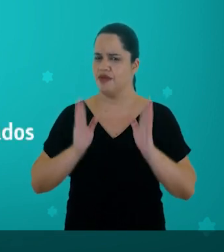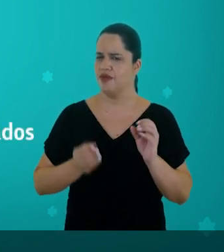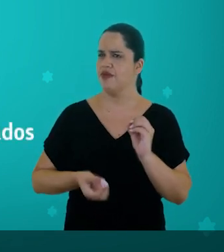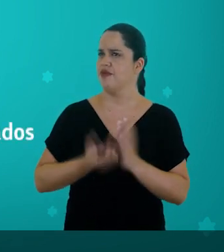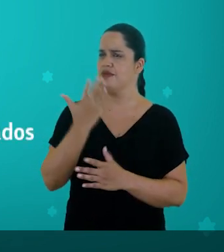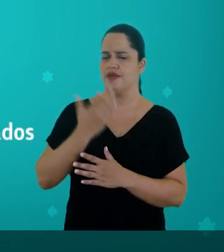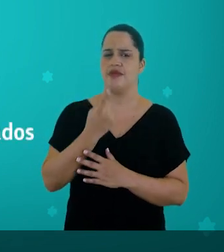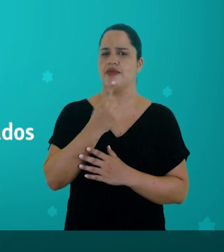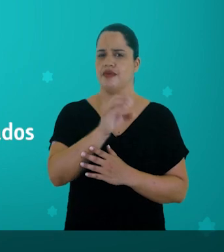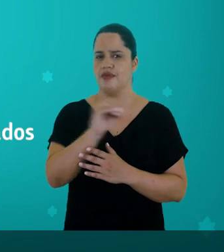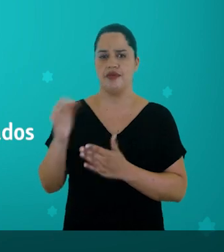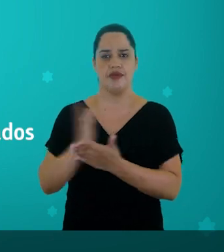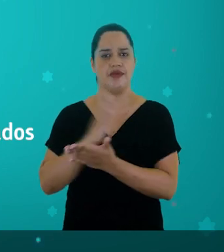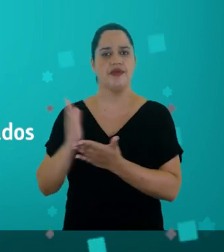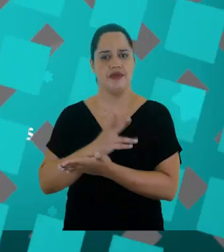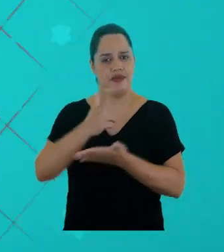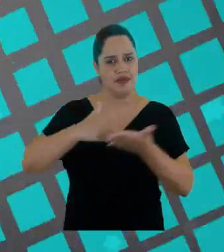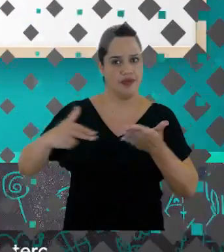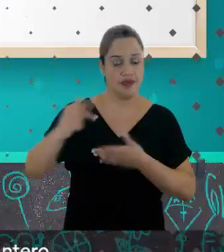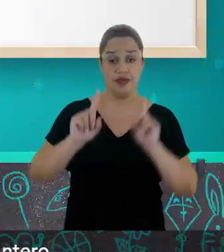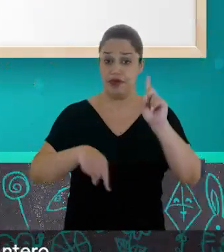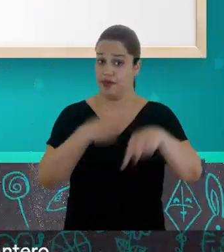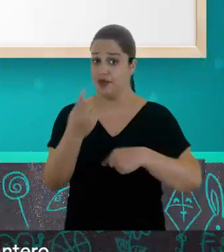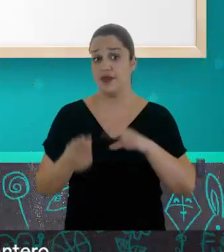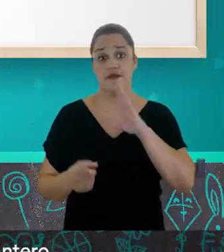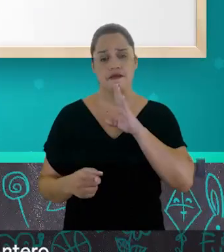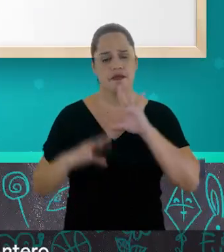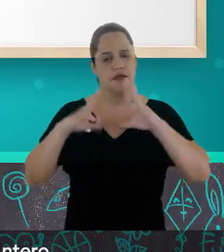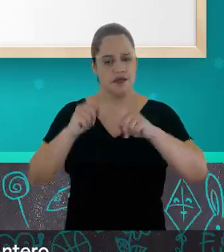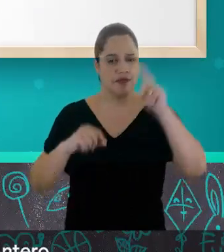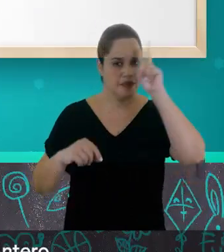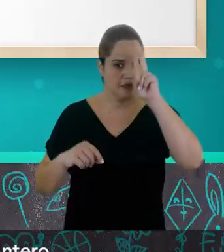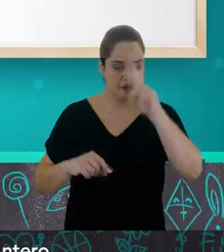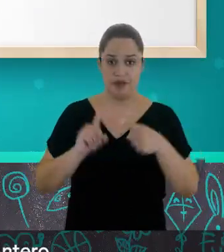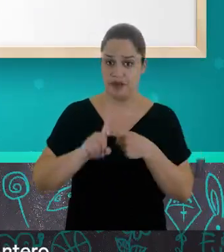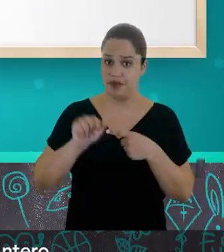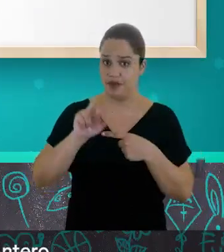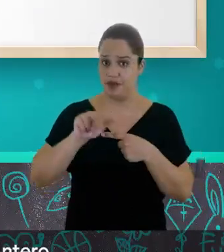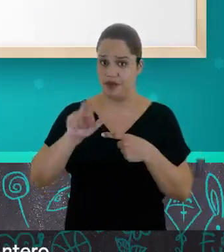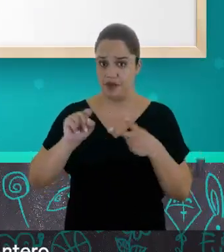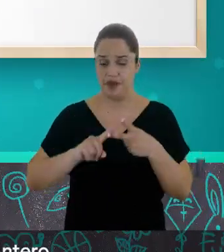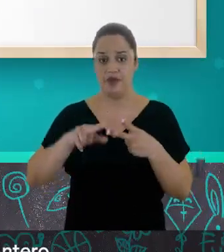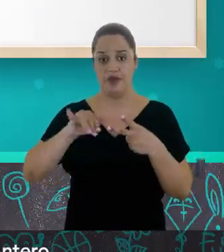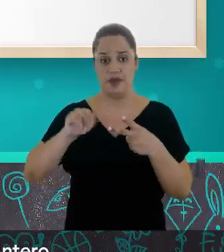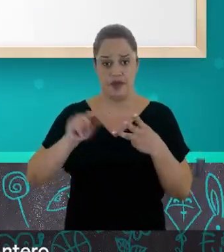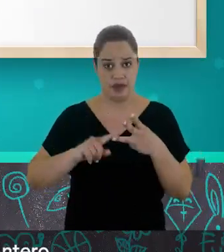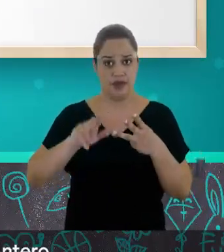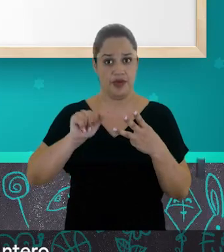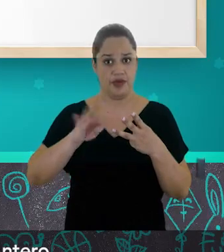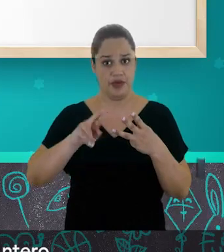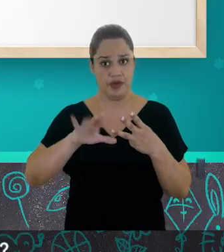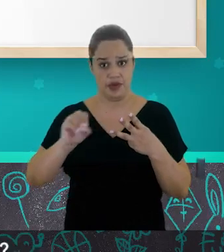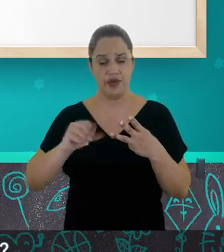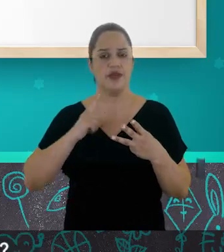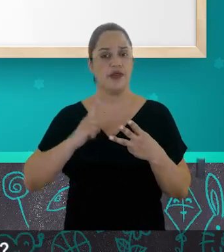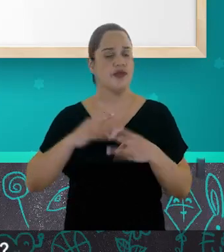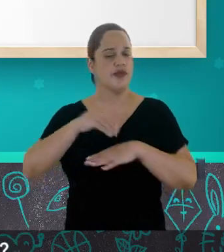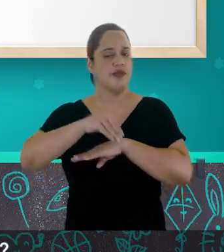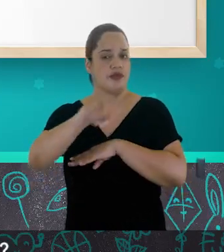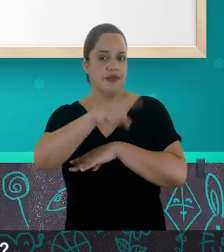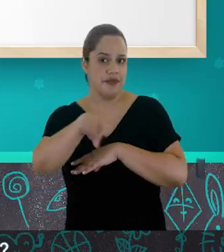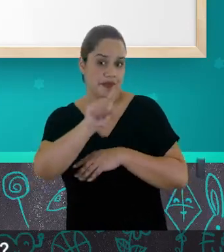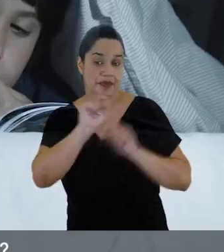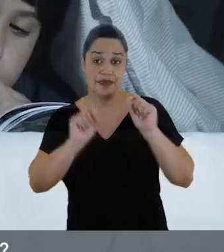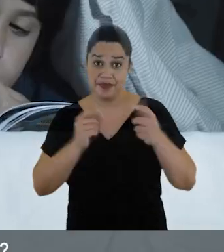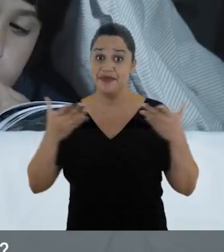são quase 100 livros ilustrados. Após conhecer as histórias de Gregório, Nina e Antero, tenho uma